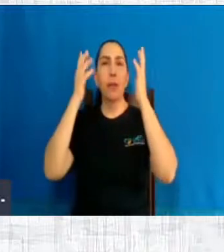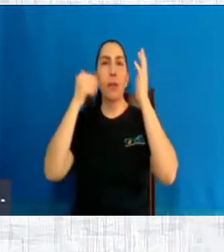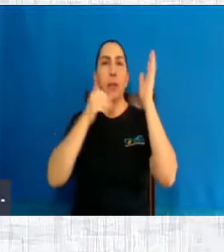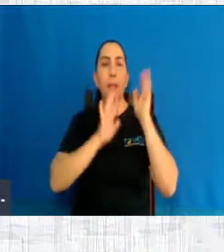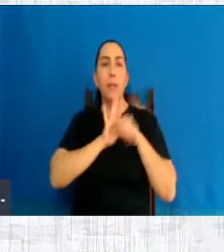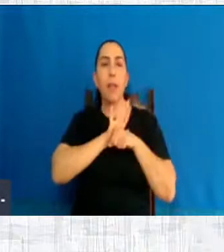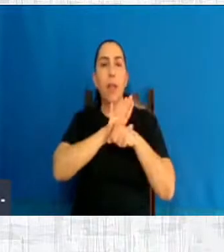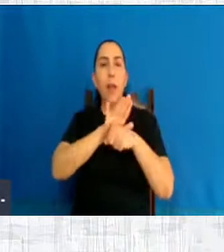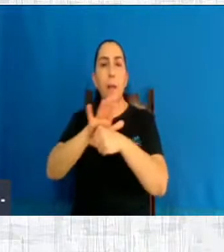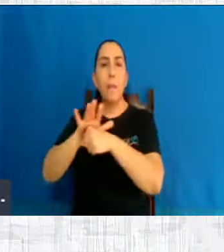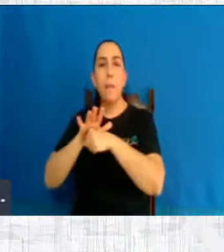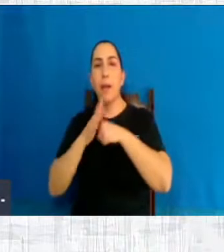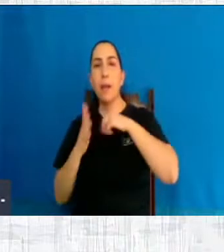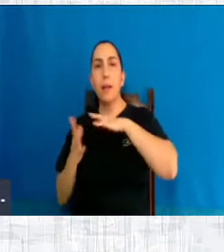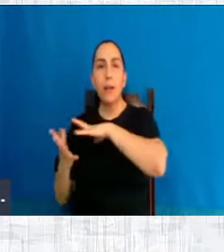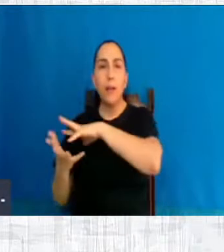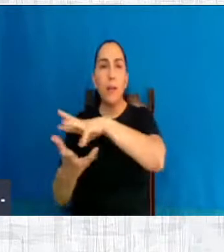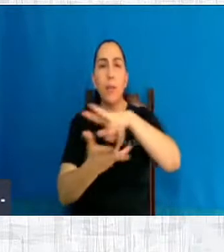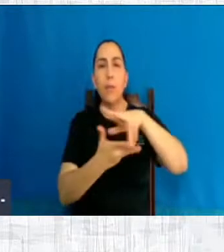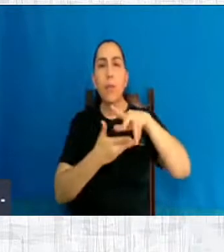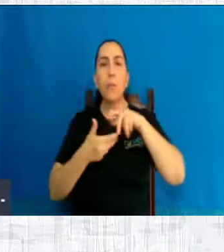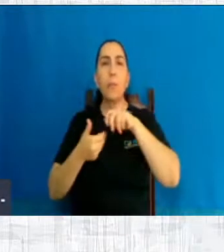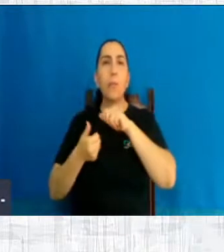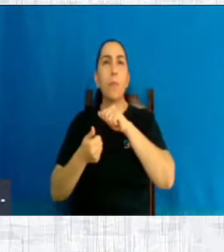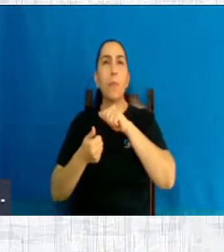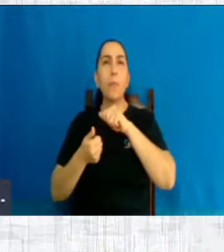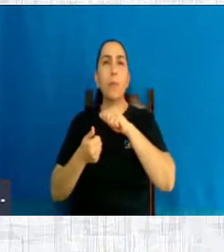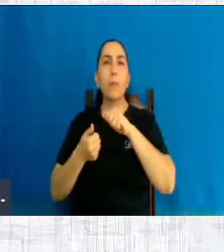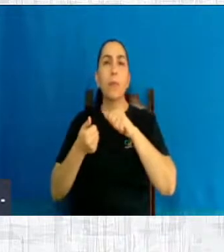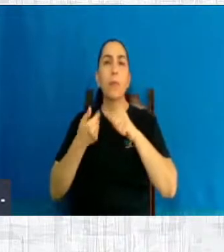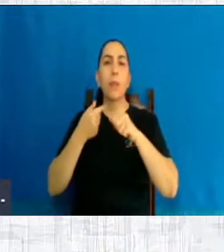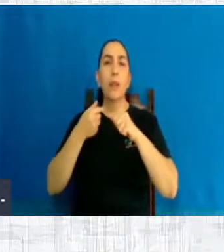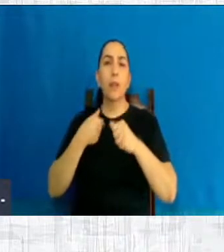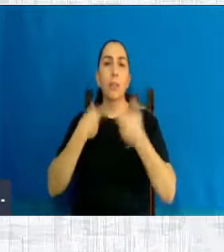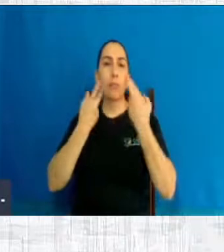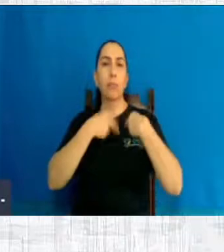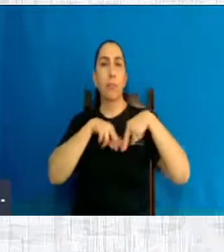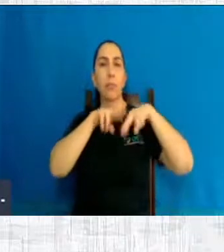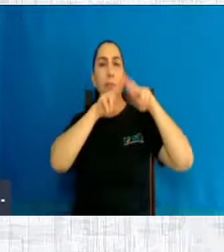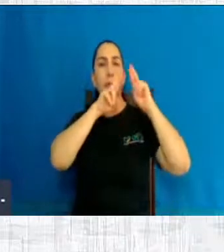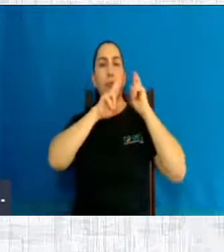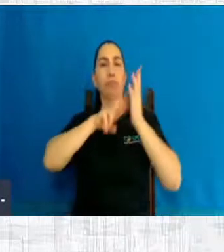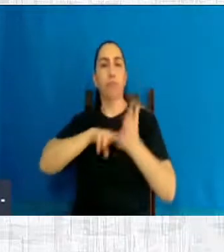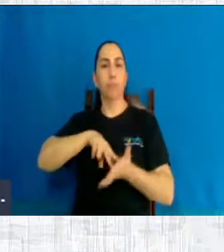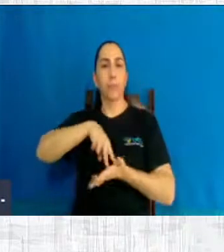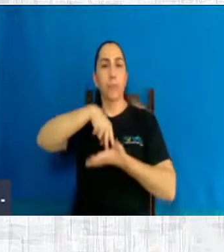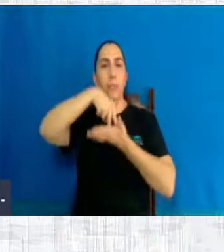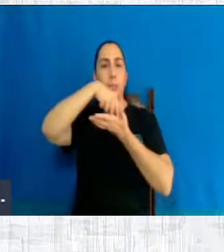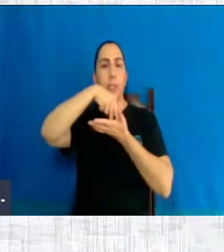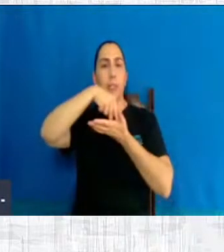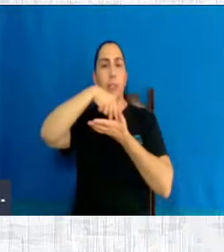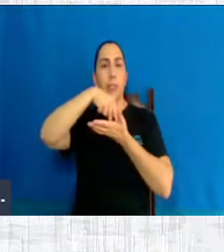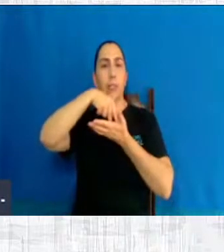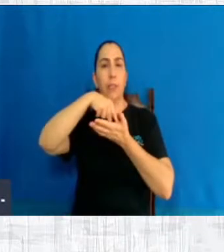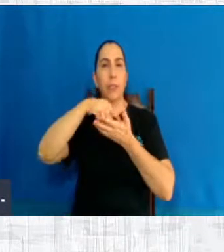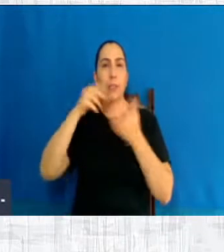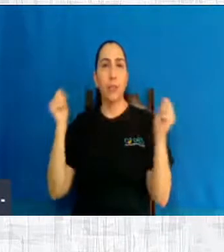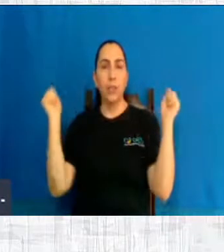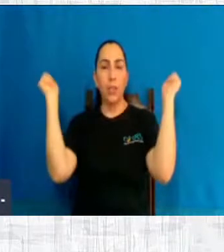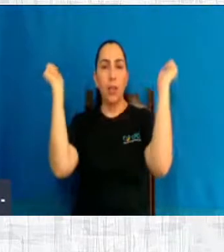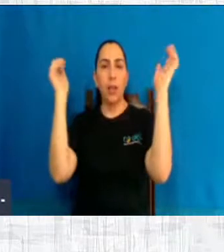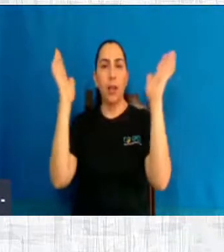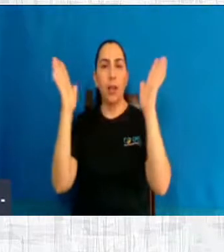do mundo, se não fora, a vossa missão sublime, cheia de graça e bondade, é por vós que